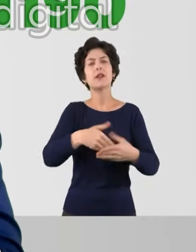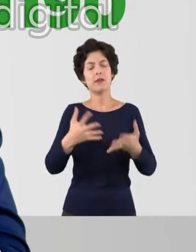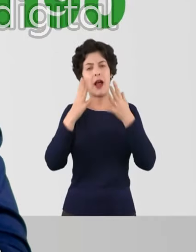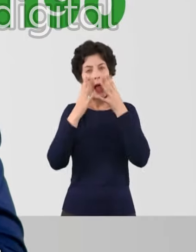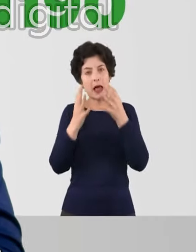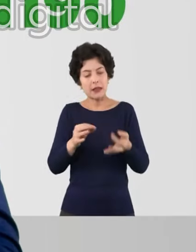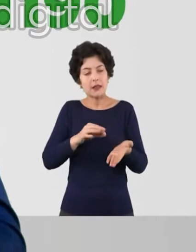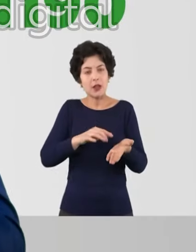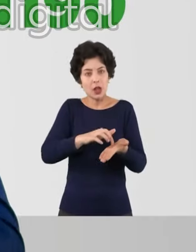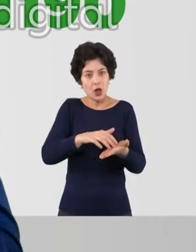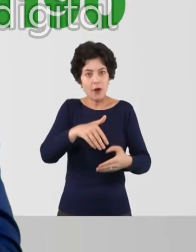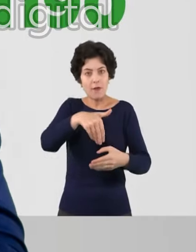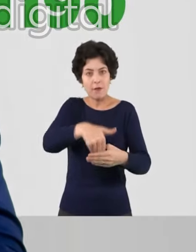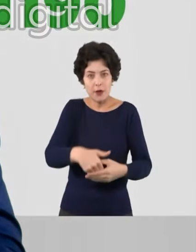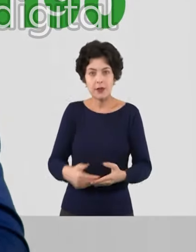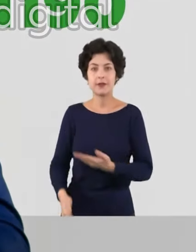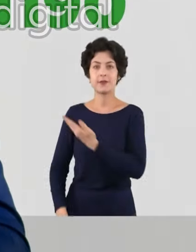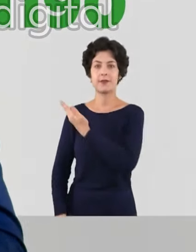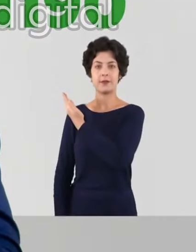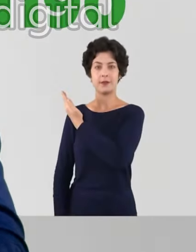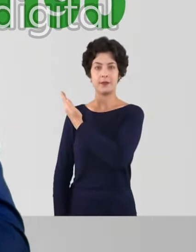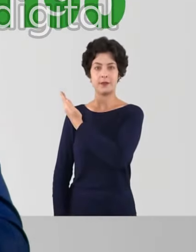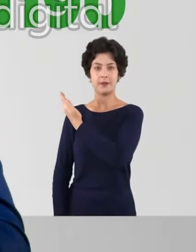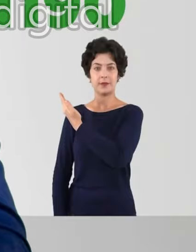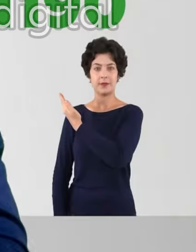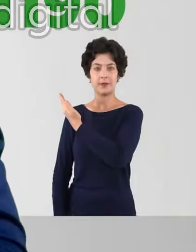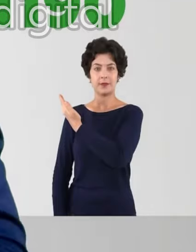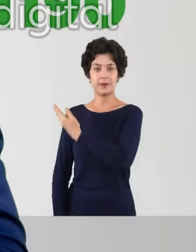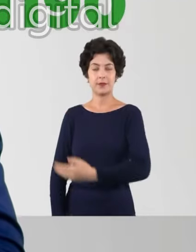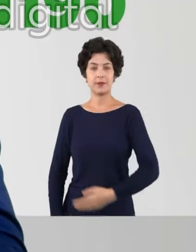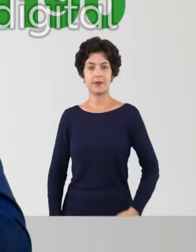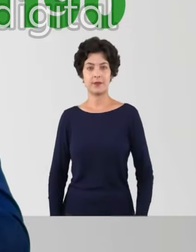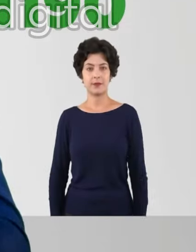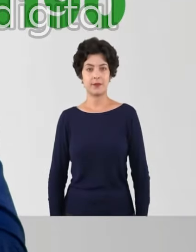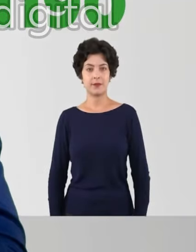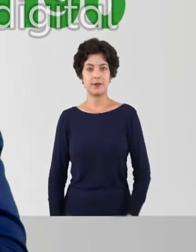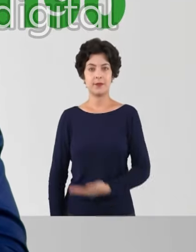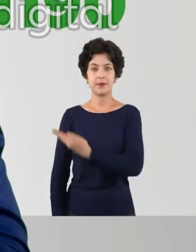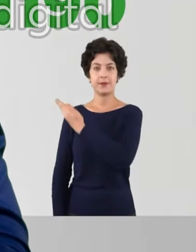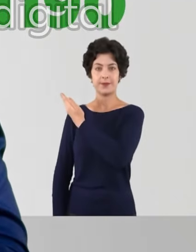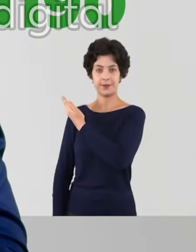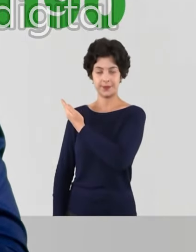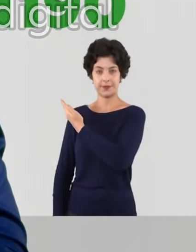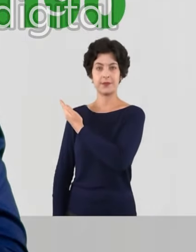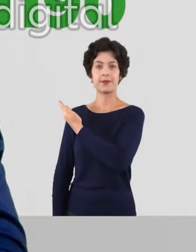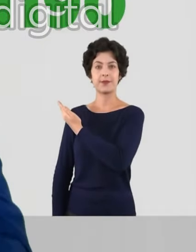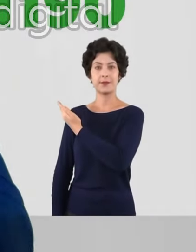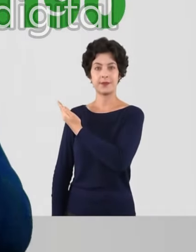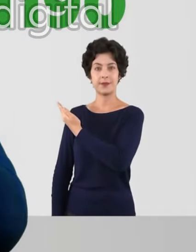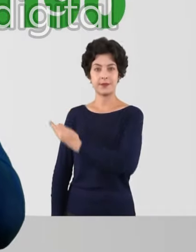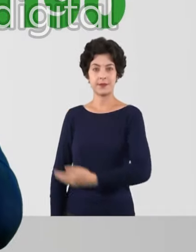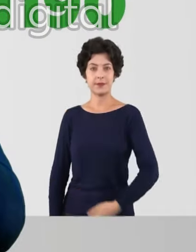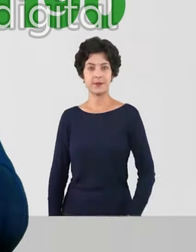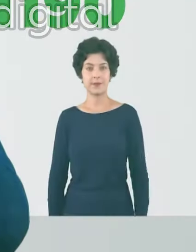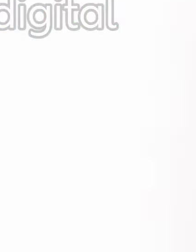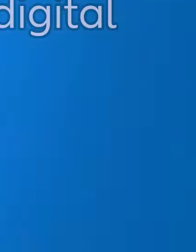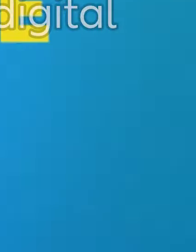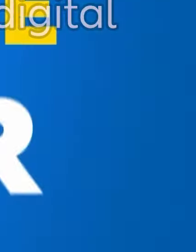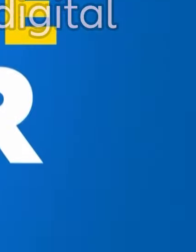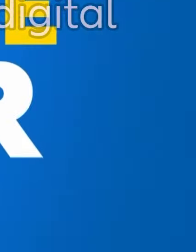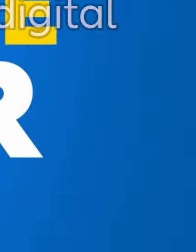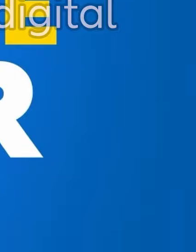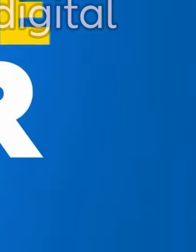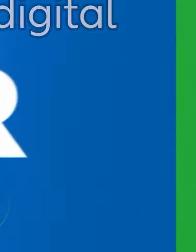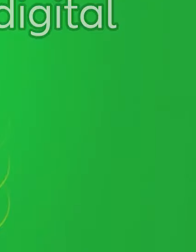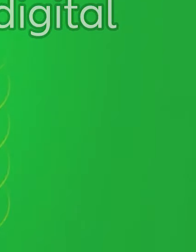apruma nas urnas. Sargento Nantes, 11-190. Sargento Nantes, 11-190. Isso